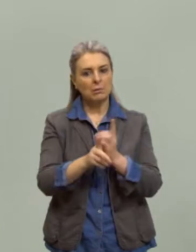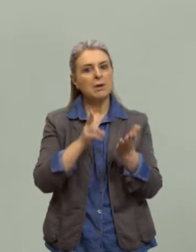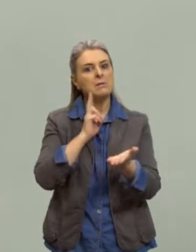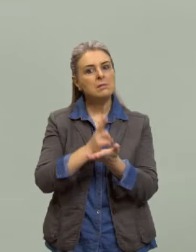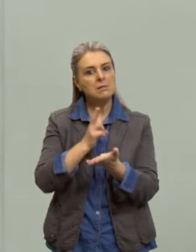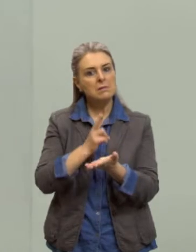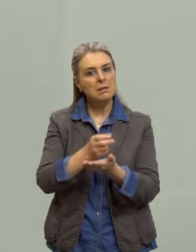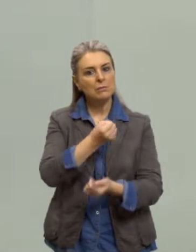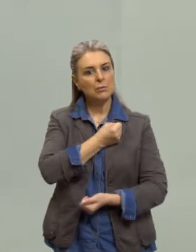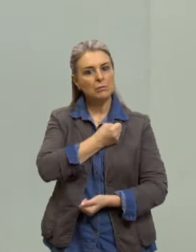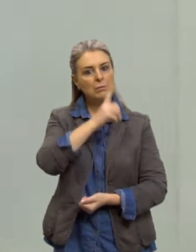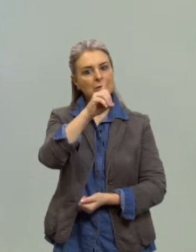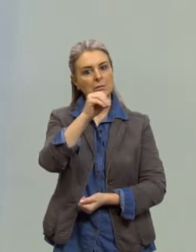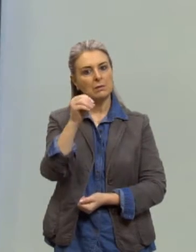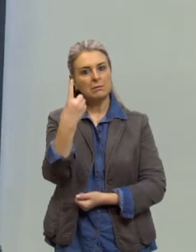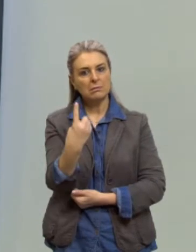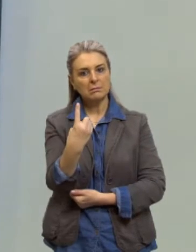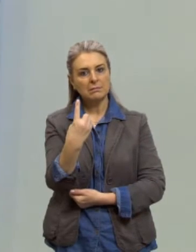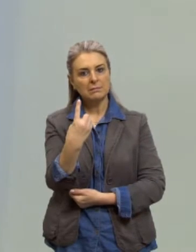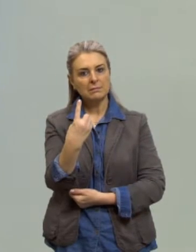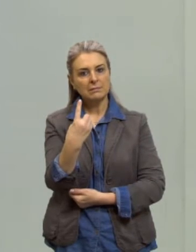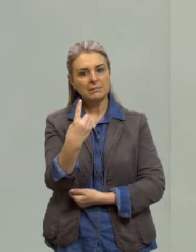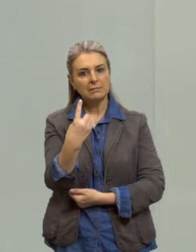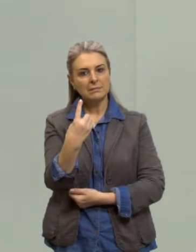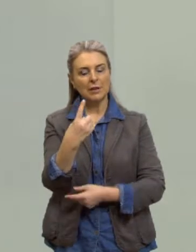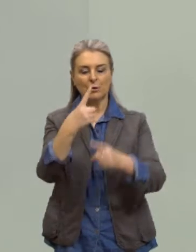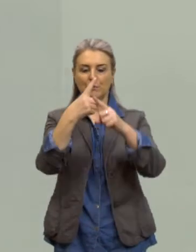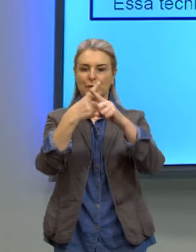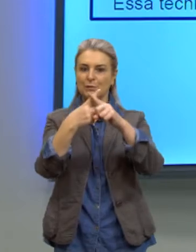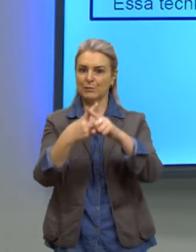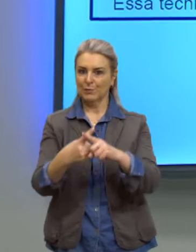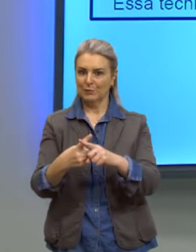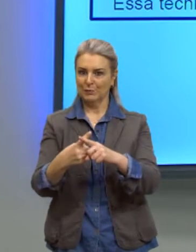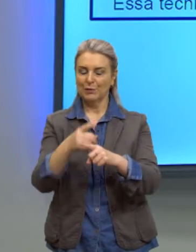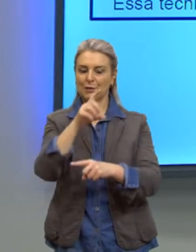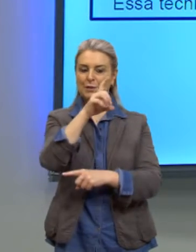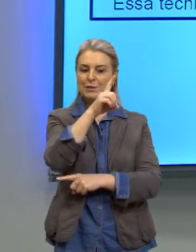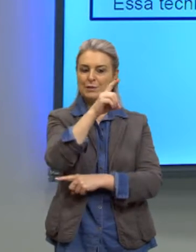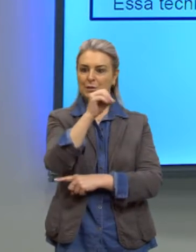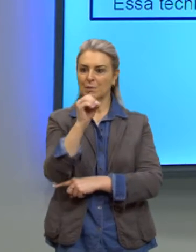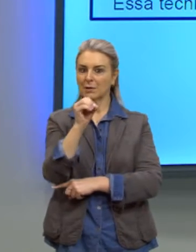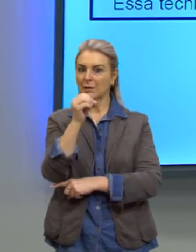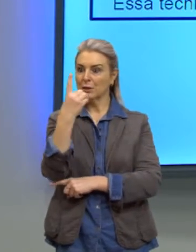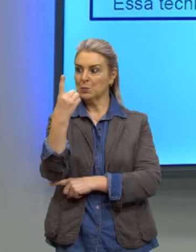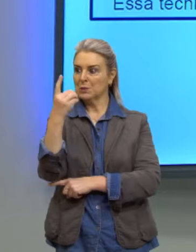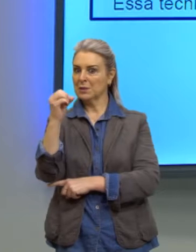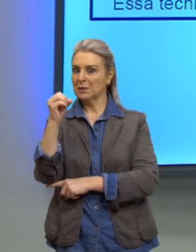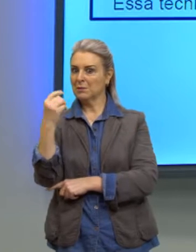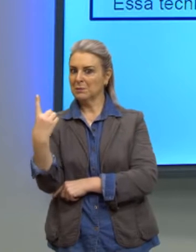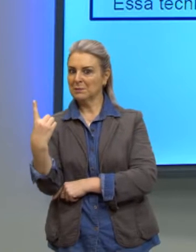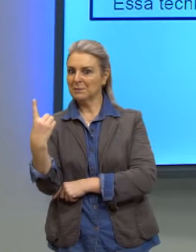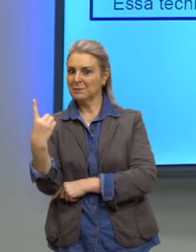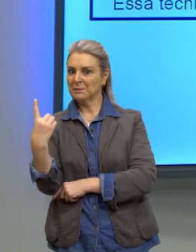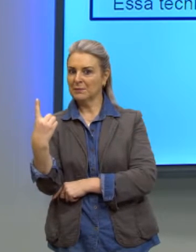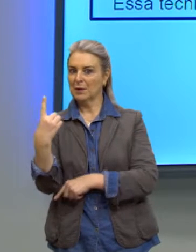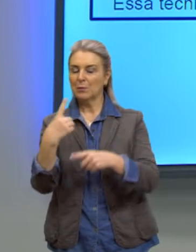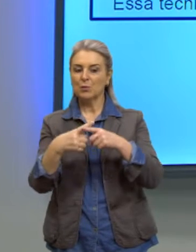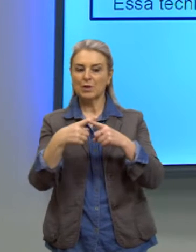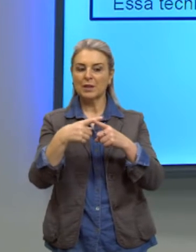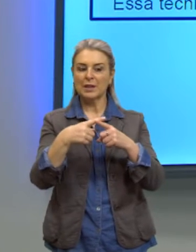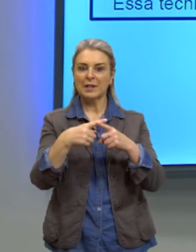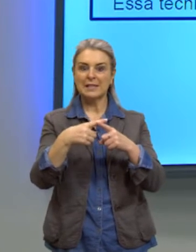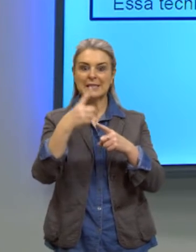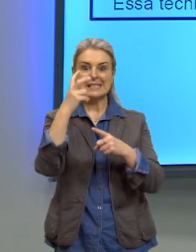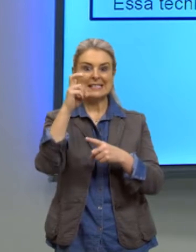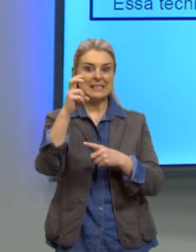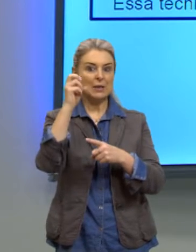o que ele fez? Ele fez o produto entre o 50 e o 101. Porque eram 50 somas que ele ia fazer